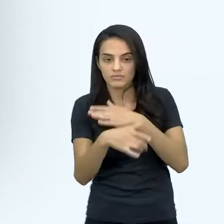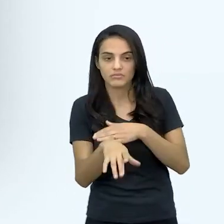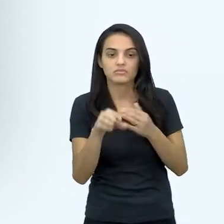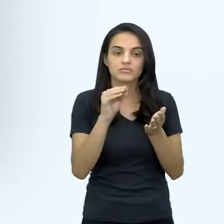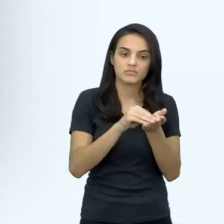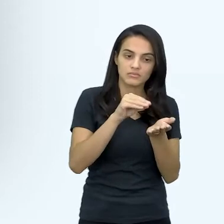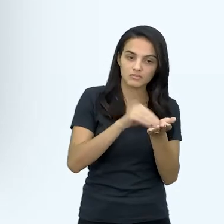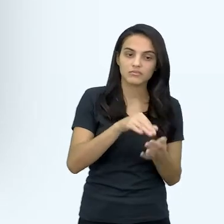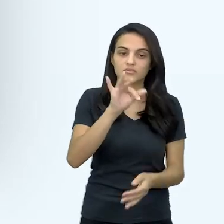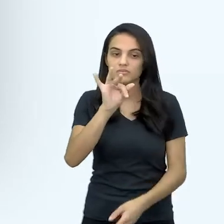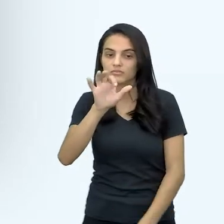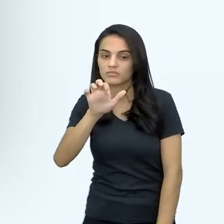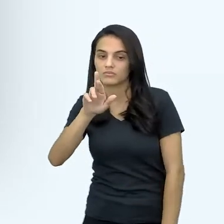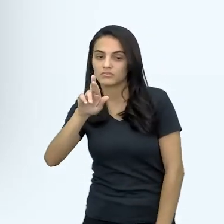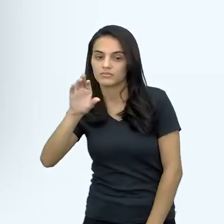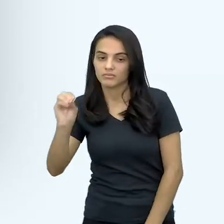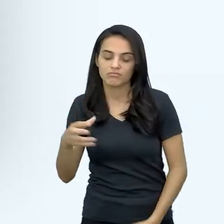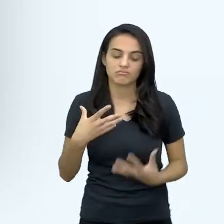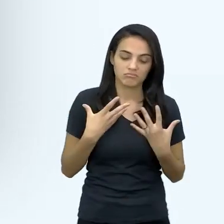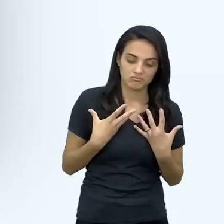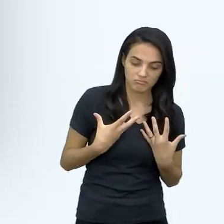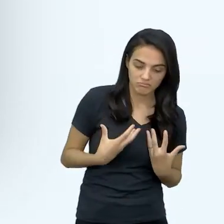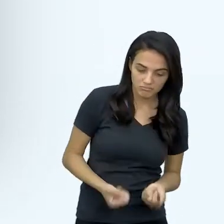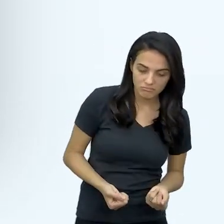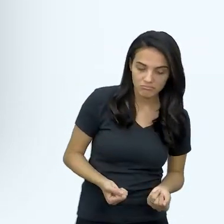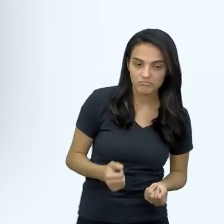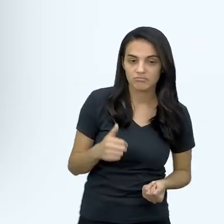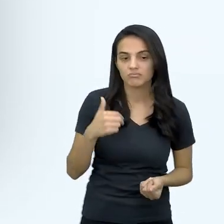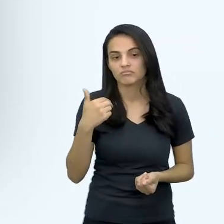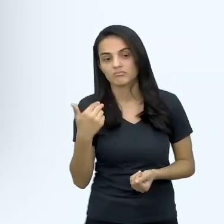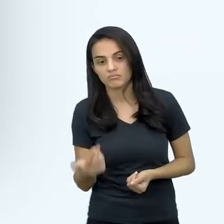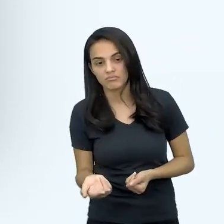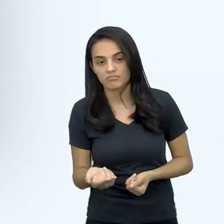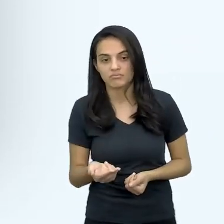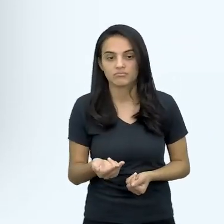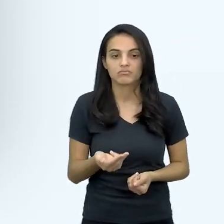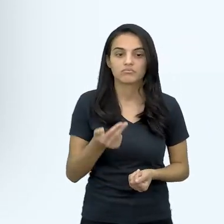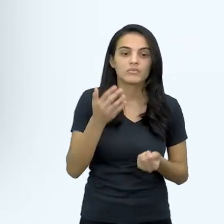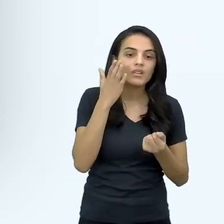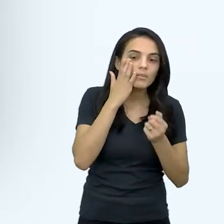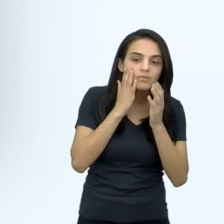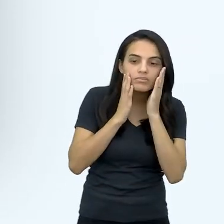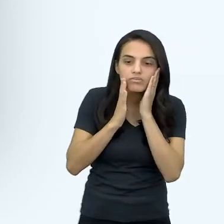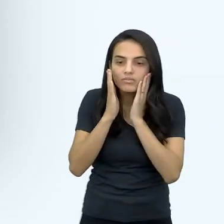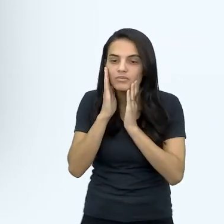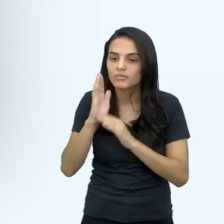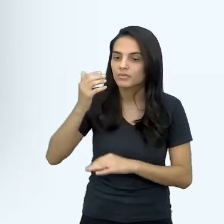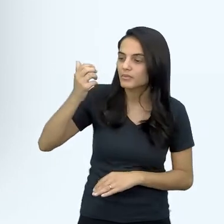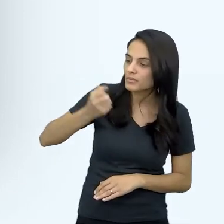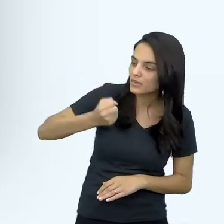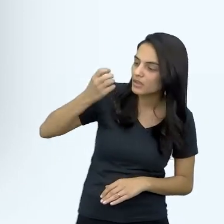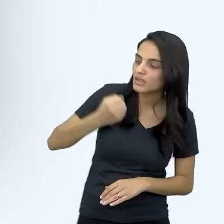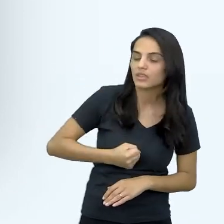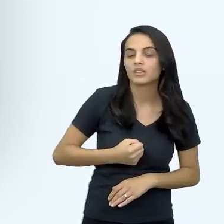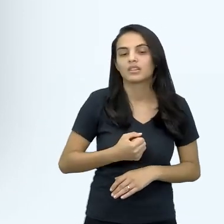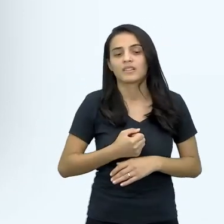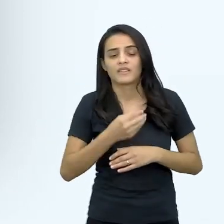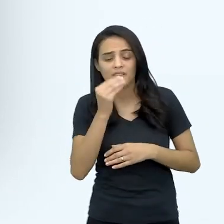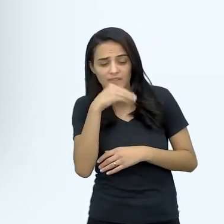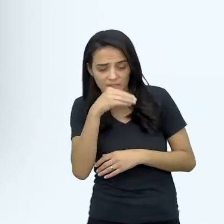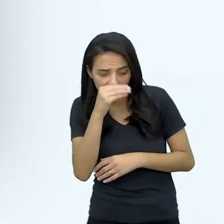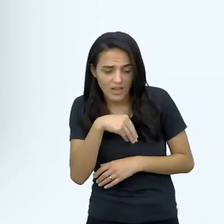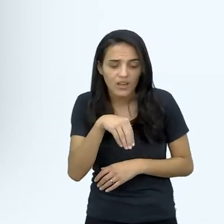se repete isso de maneira geral, né, fatiga, pele pálida, fraqueza, falta de ar, né, que é